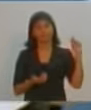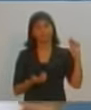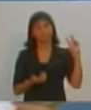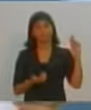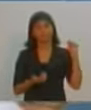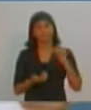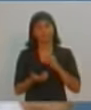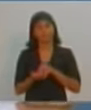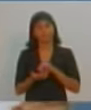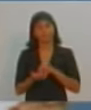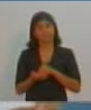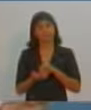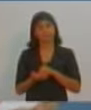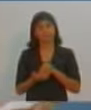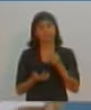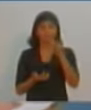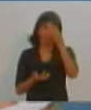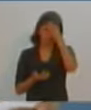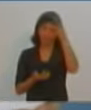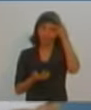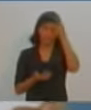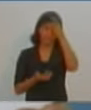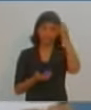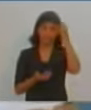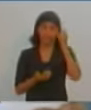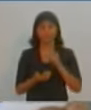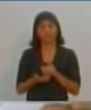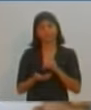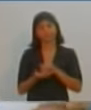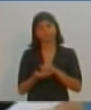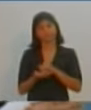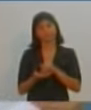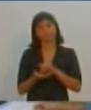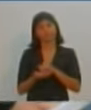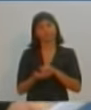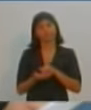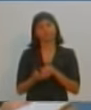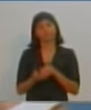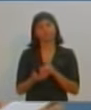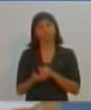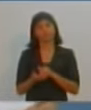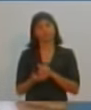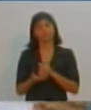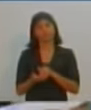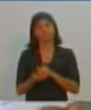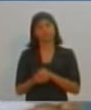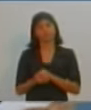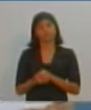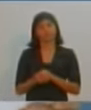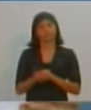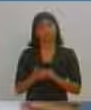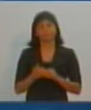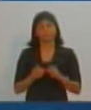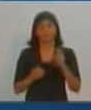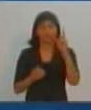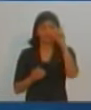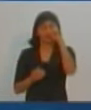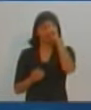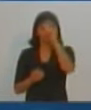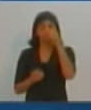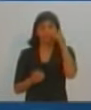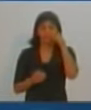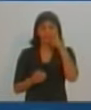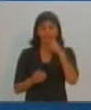afirmação é da própria prefeitura. Você, que era da Secretaria de Assistência Social, deve saber do drama que as mães passam na